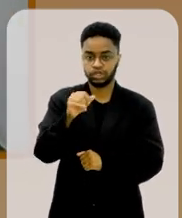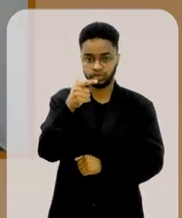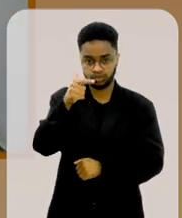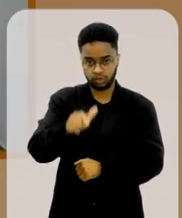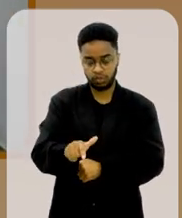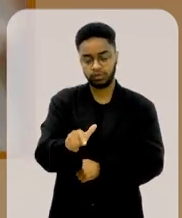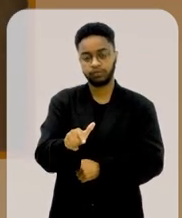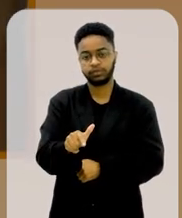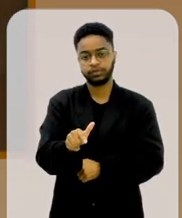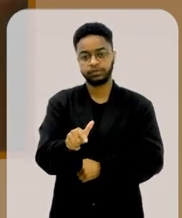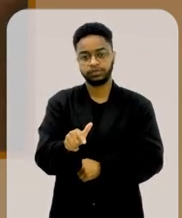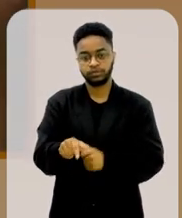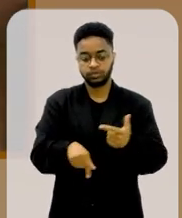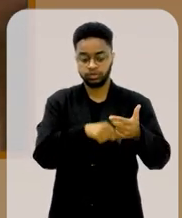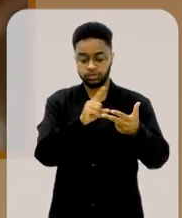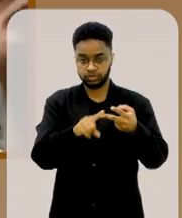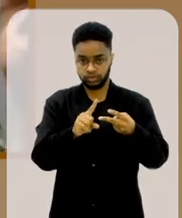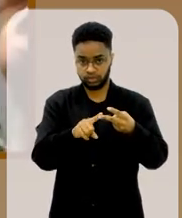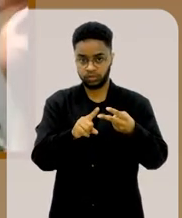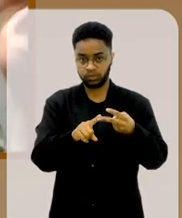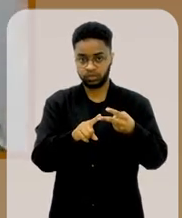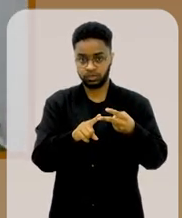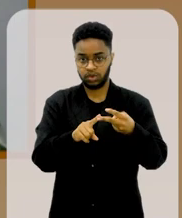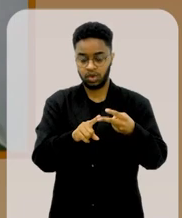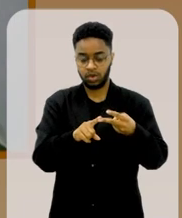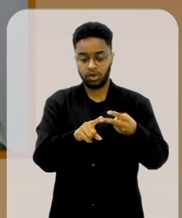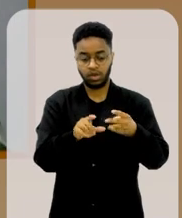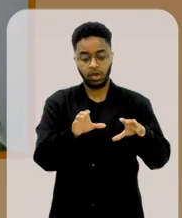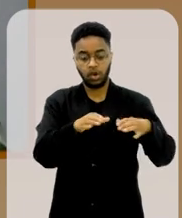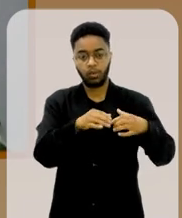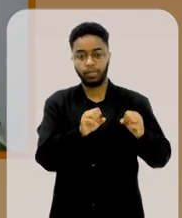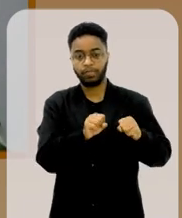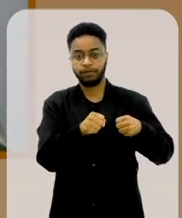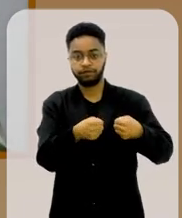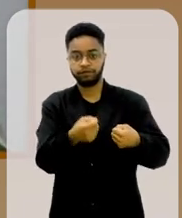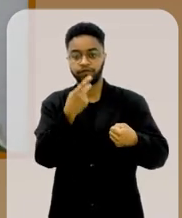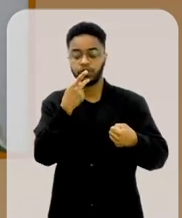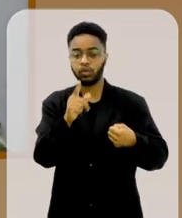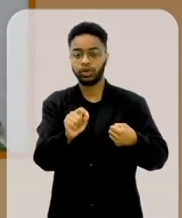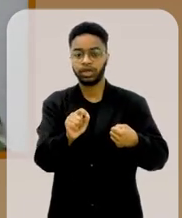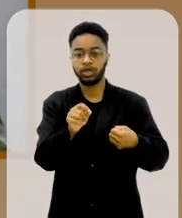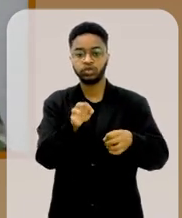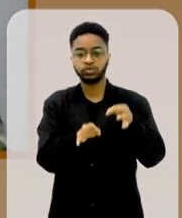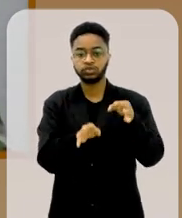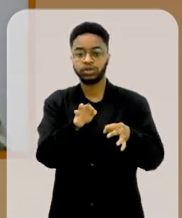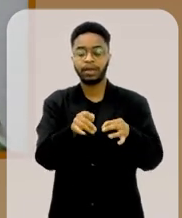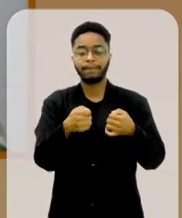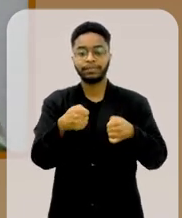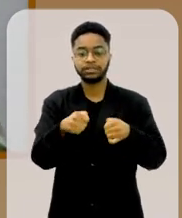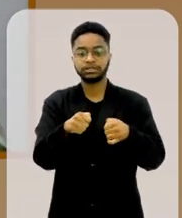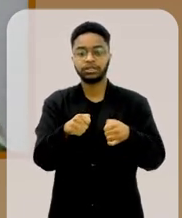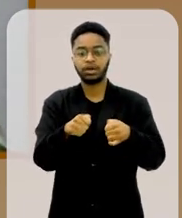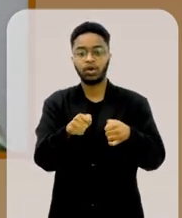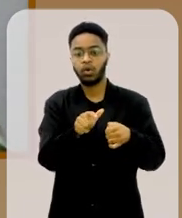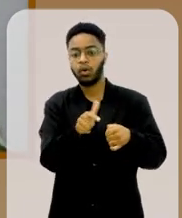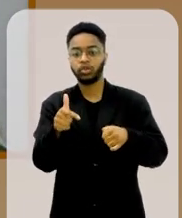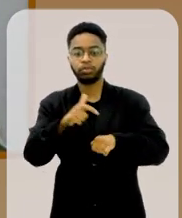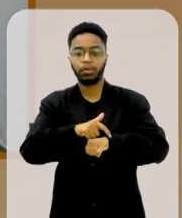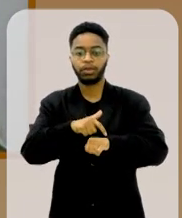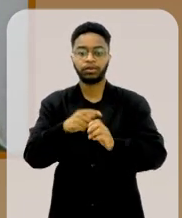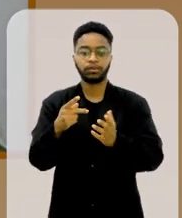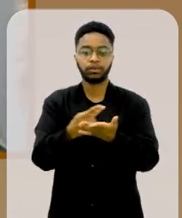vez, a defesa colocou que o julgamento precisava ser adiado